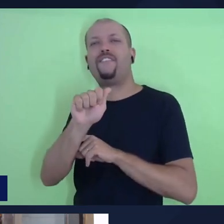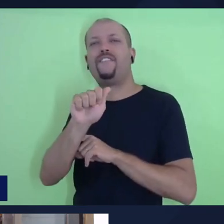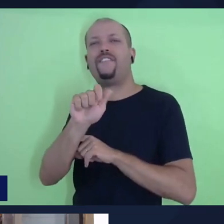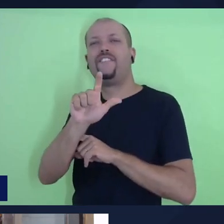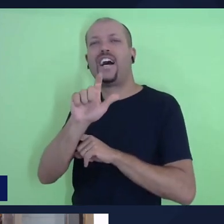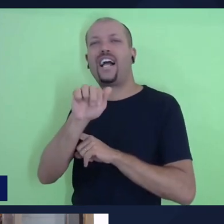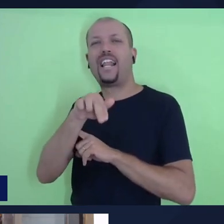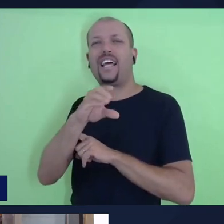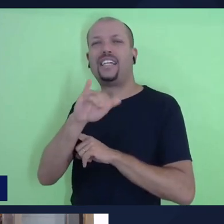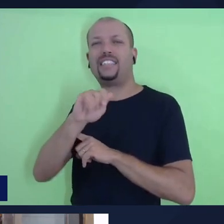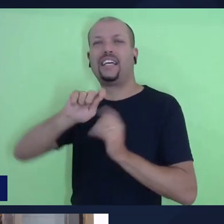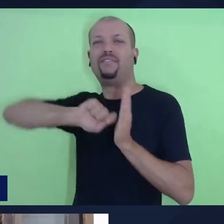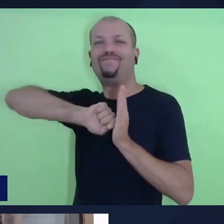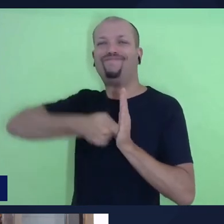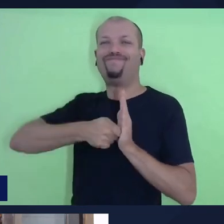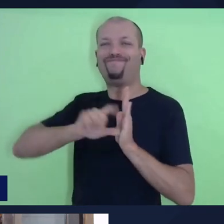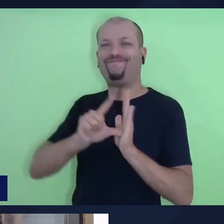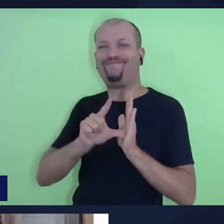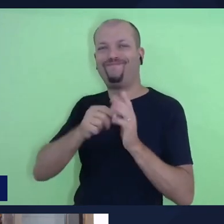desafios.